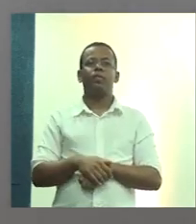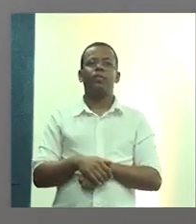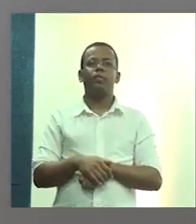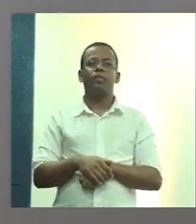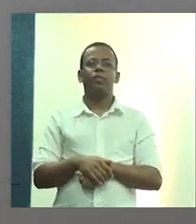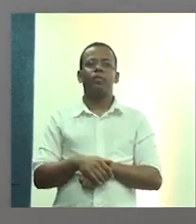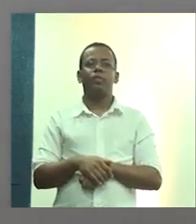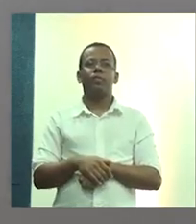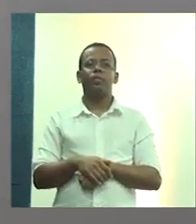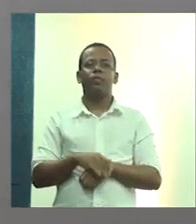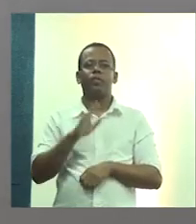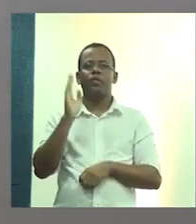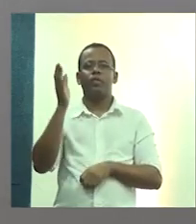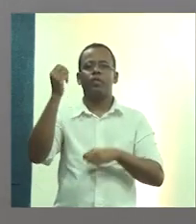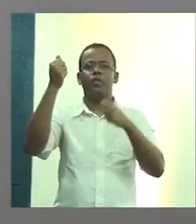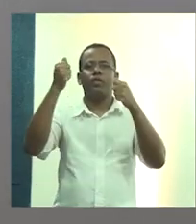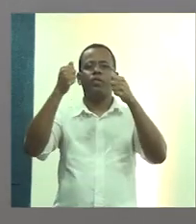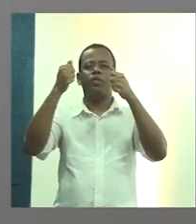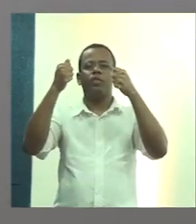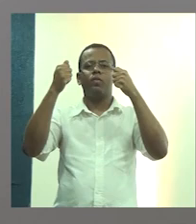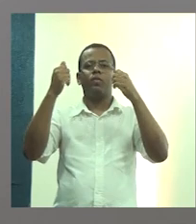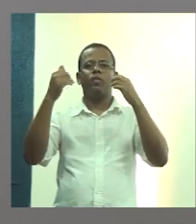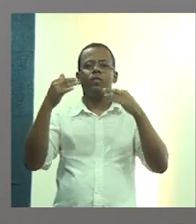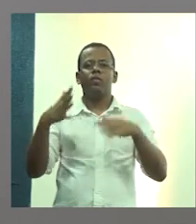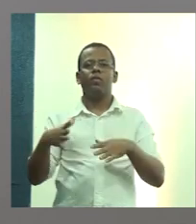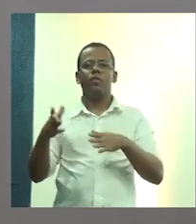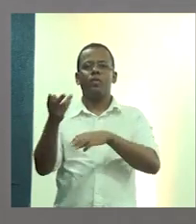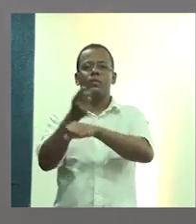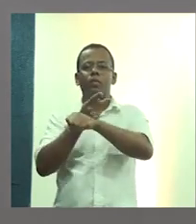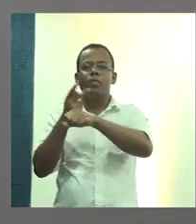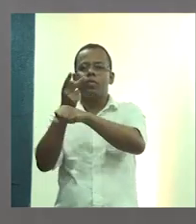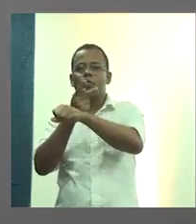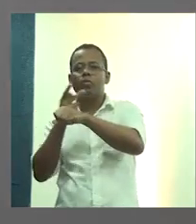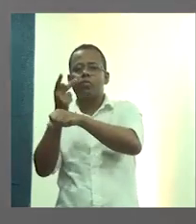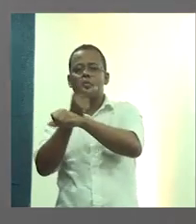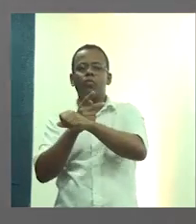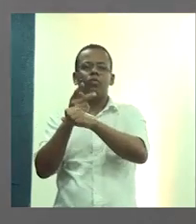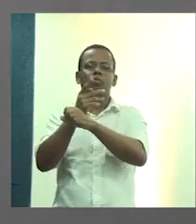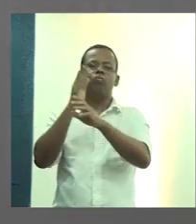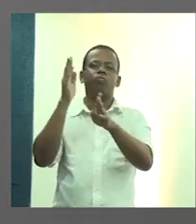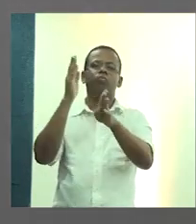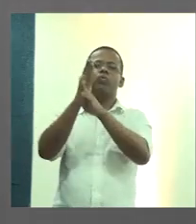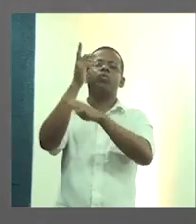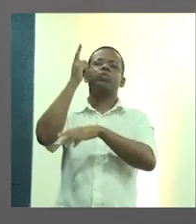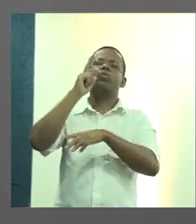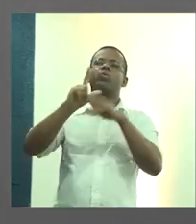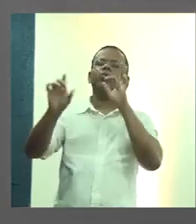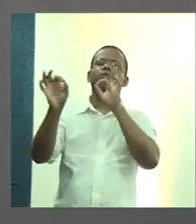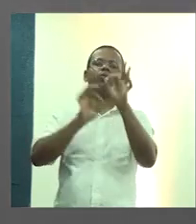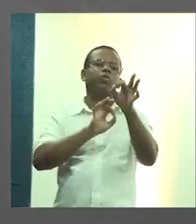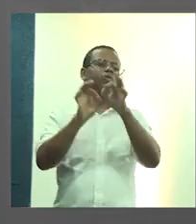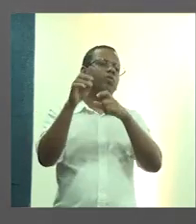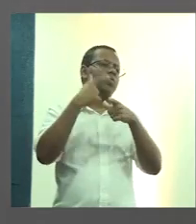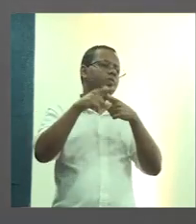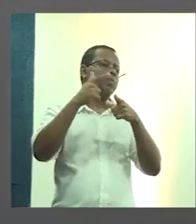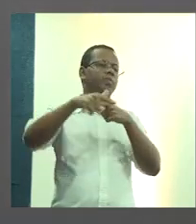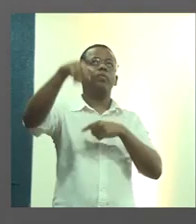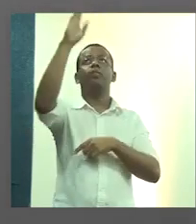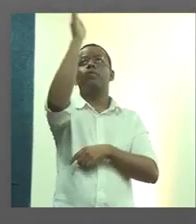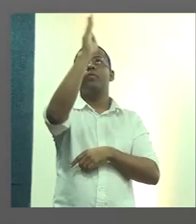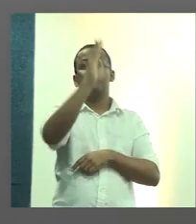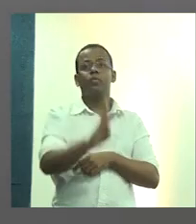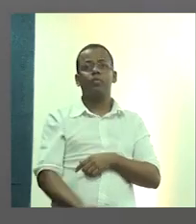para o seu caminho que eu acho que é o que a gente está buscando aqui. O CAU não vai conseguir resolver esse problema do Brasil.